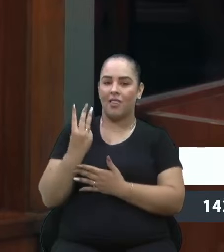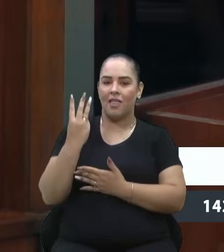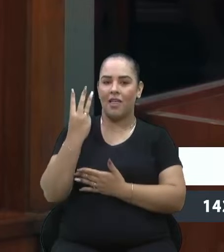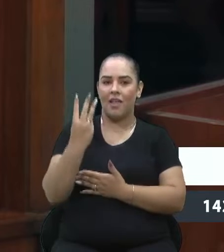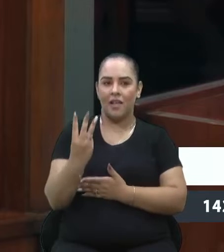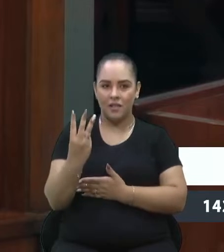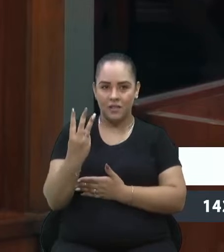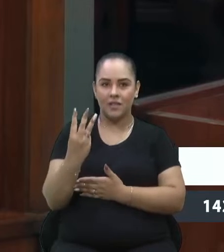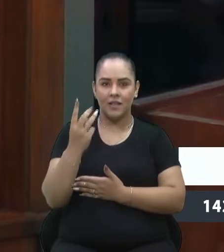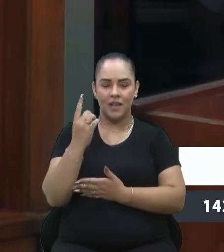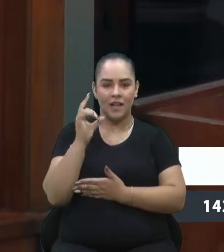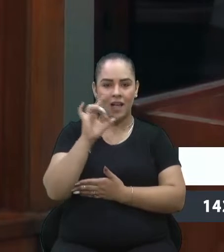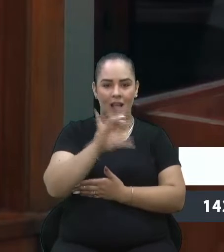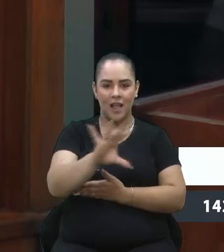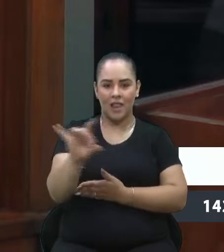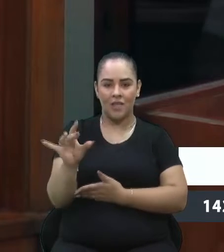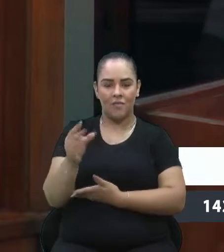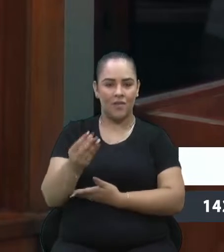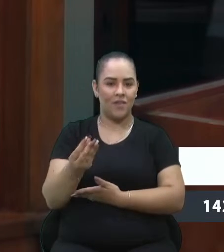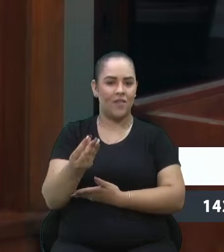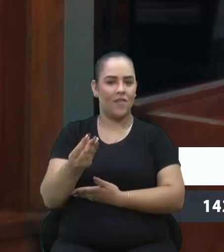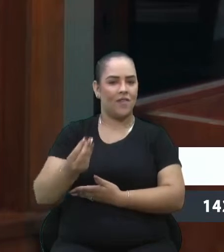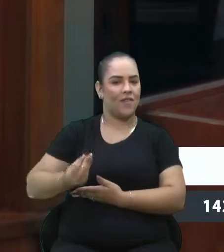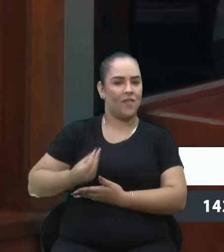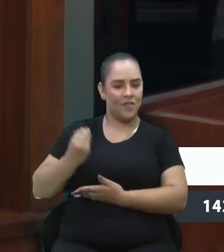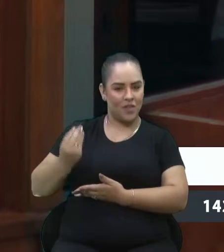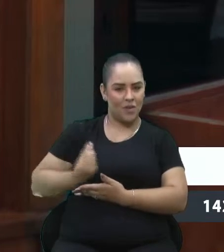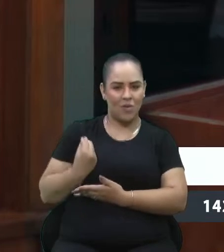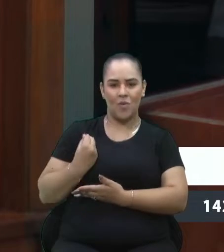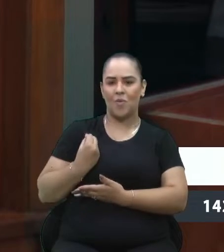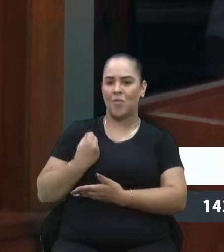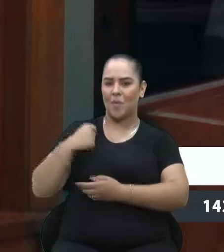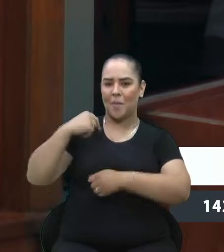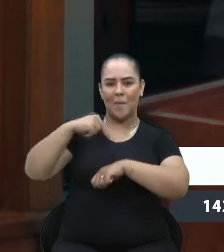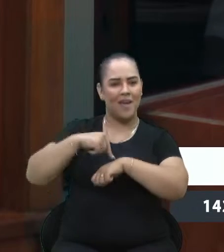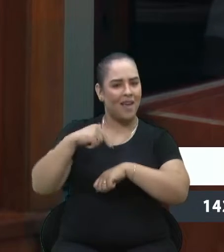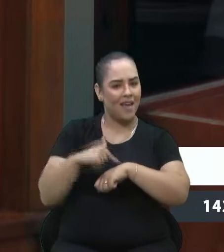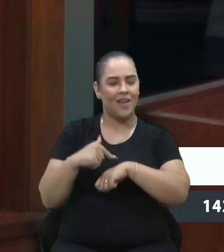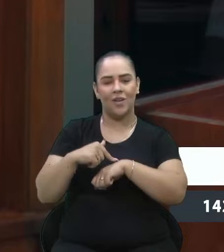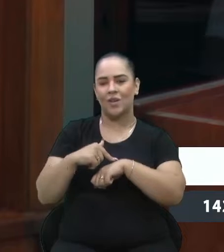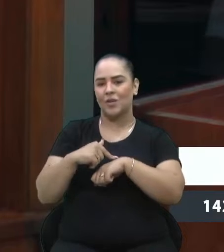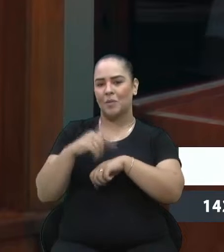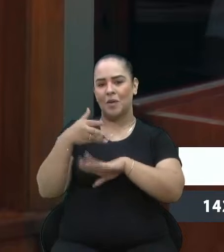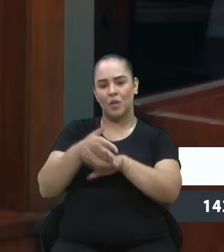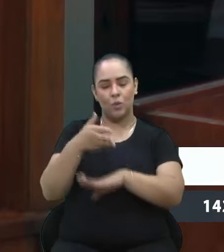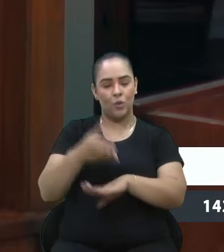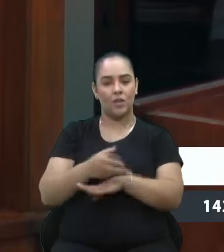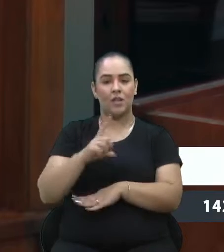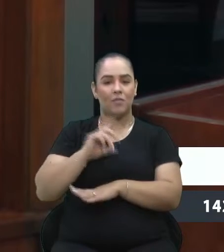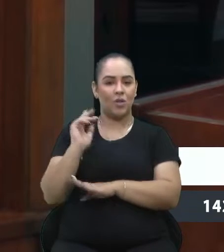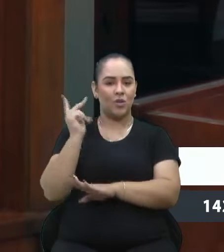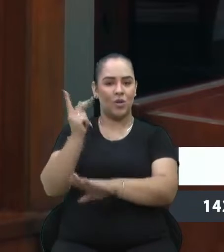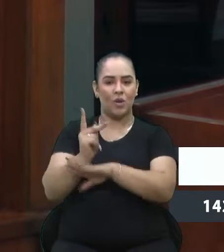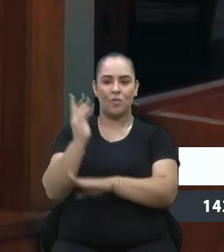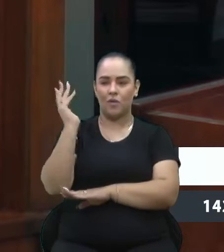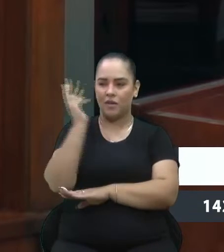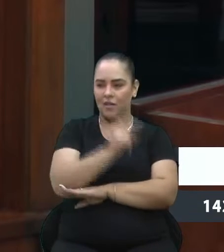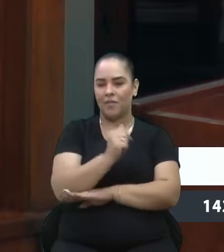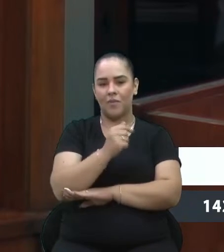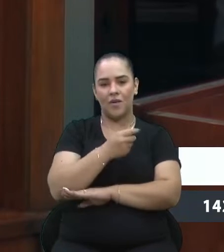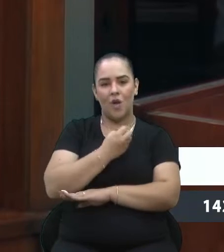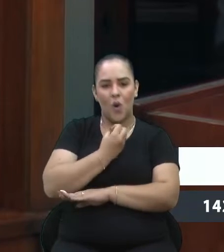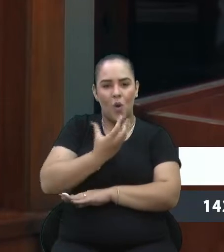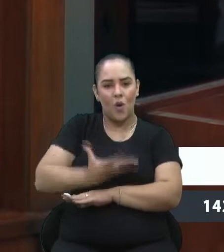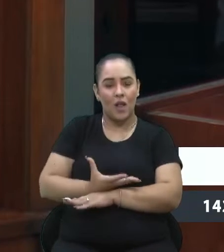nós viveu um momento, participou, tem uma história bonita para contar e, sem dúvida, esse projeto de lei, ele